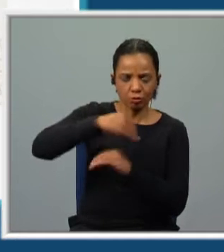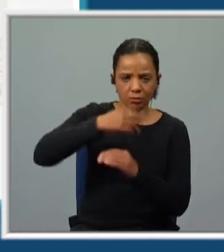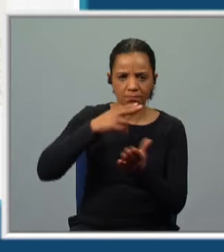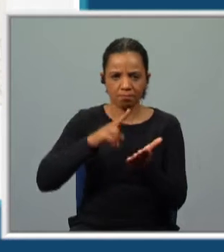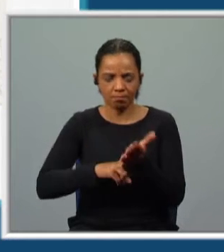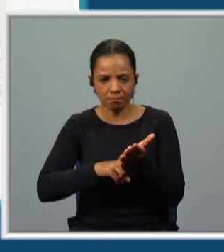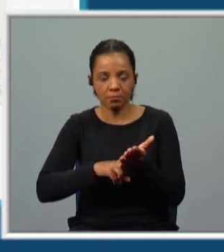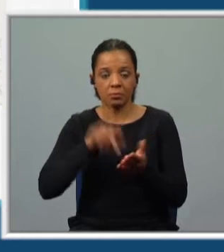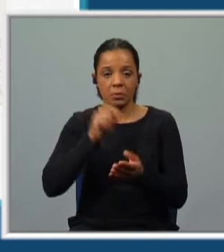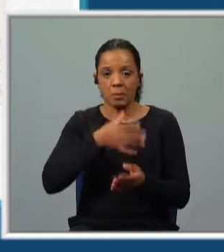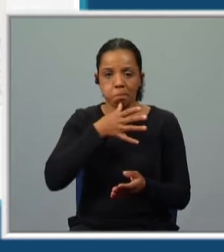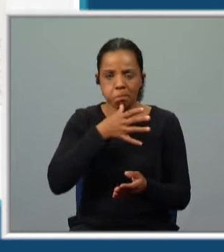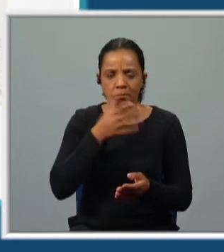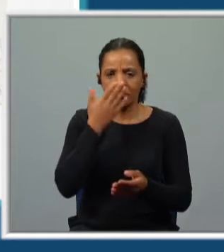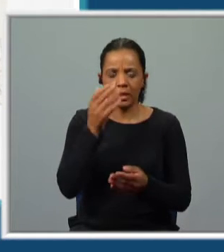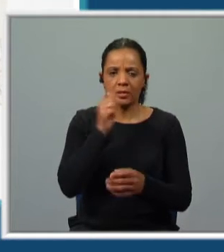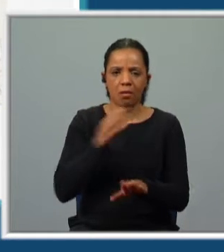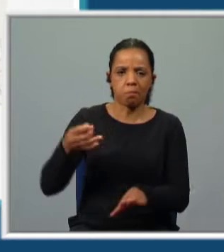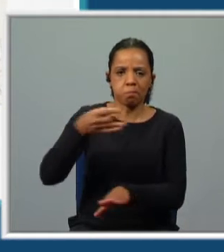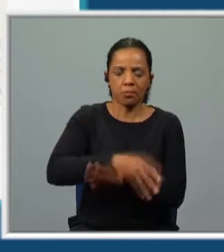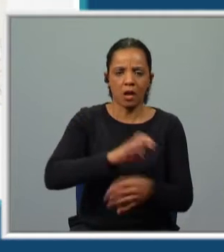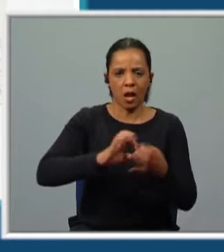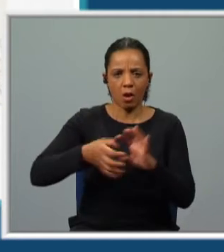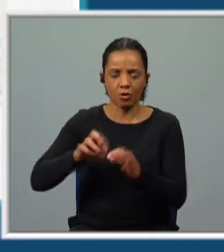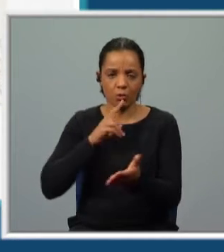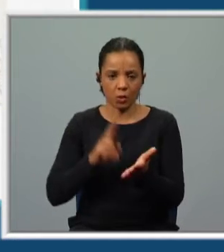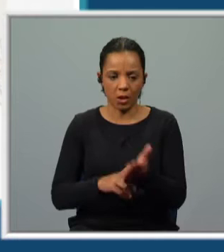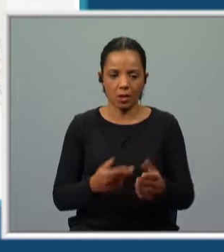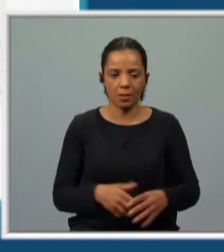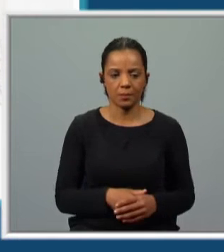ficção e o inexplicável parece sobrepor-se à lógica do real.